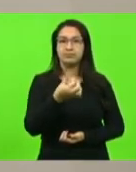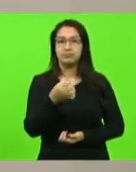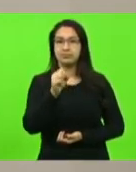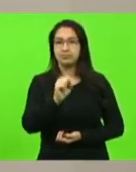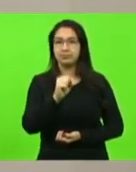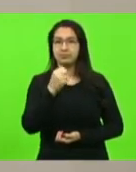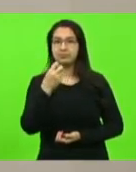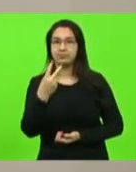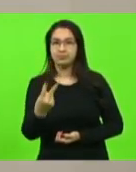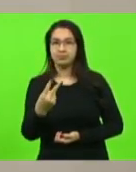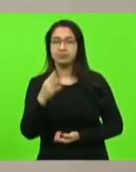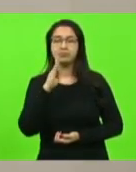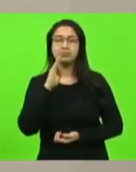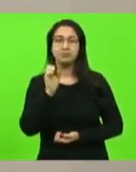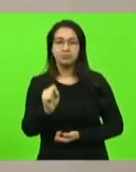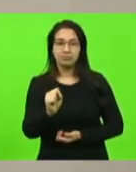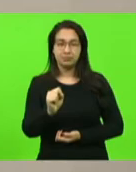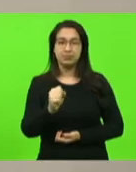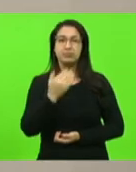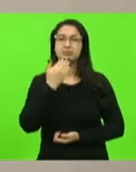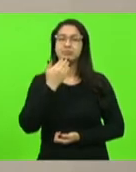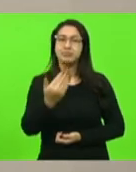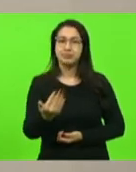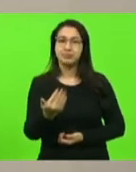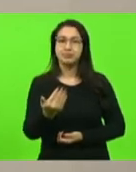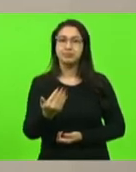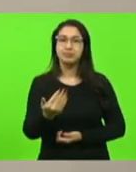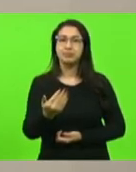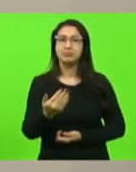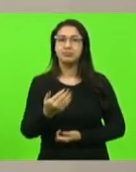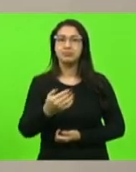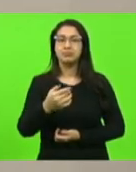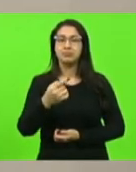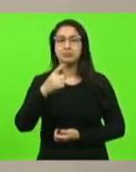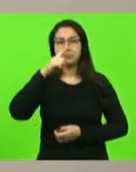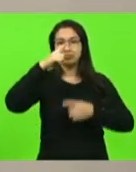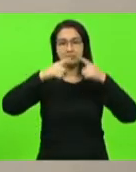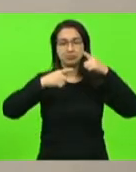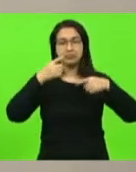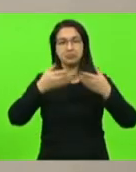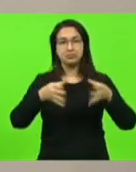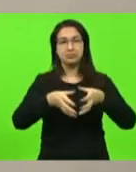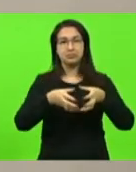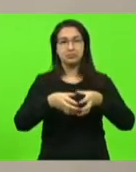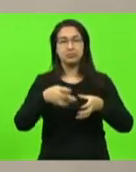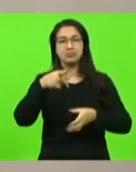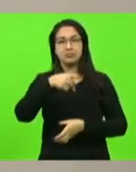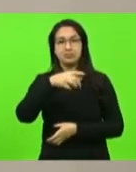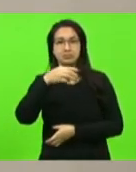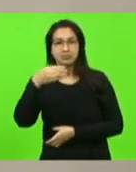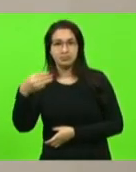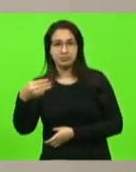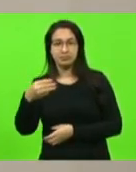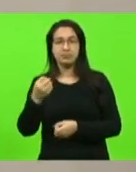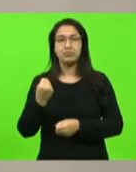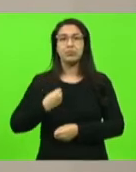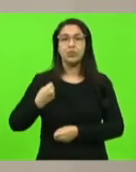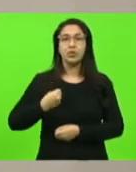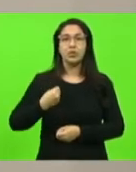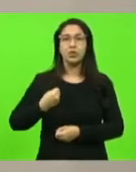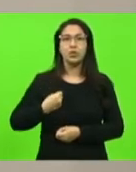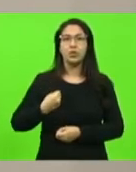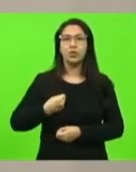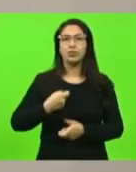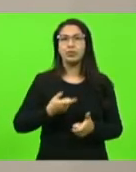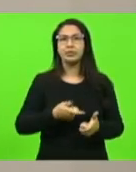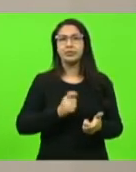deputado Bruno Souza, solicitando ao comandante-geral da Polícia Militar de Santa Catarina informações acerca do número de multas por excesso